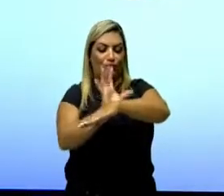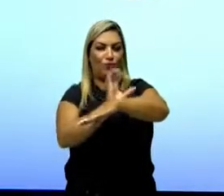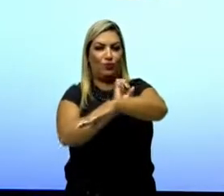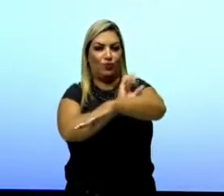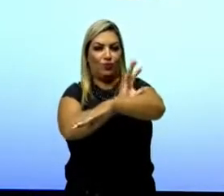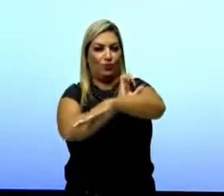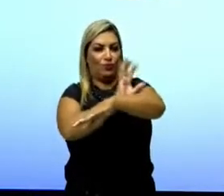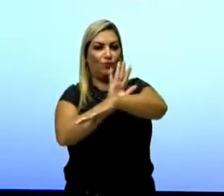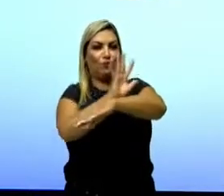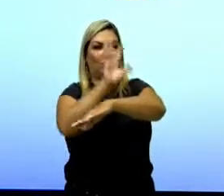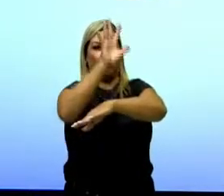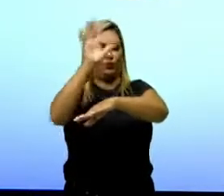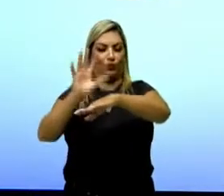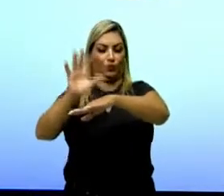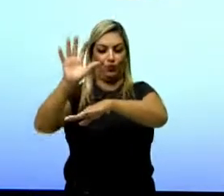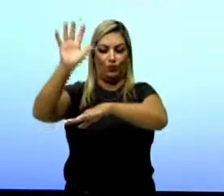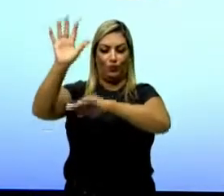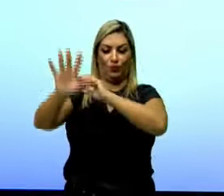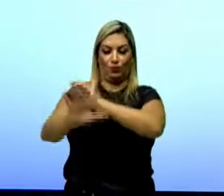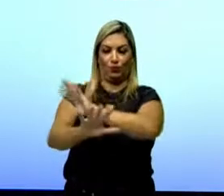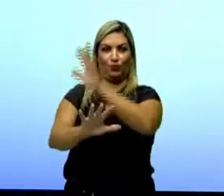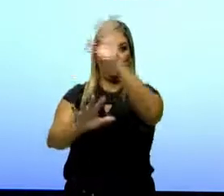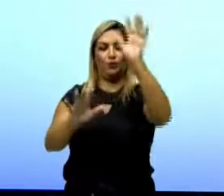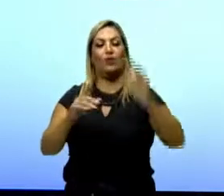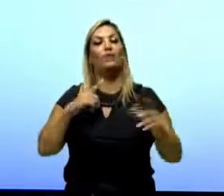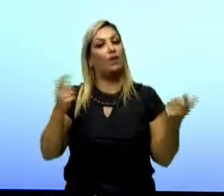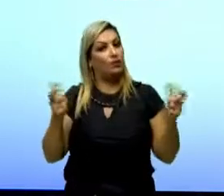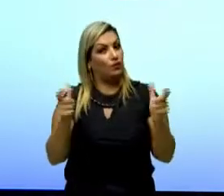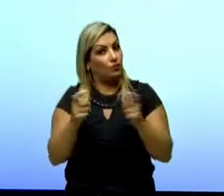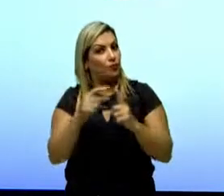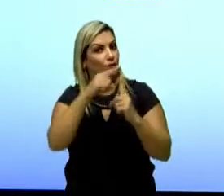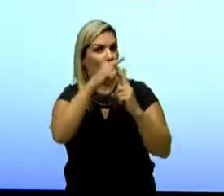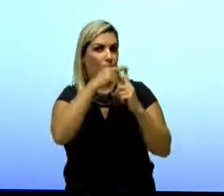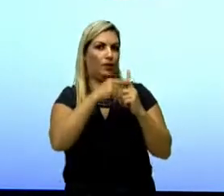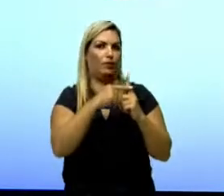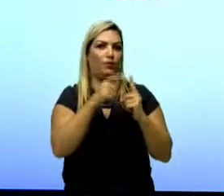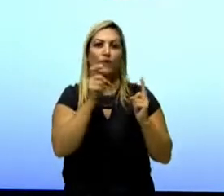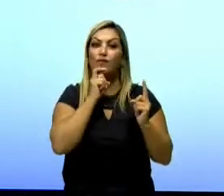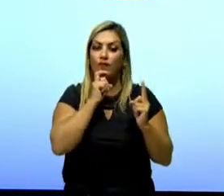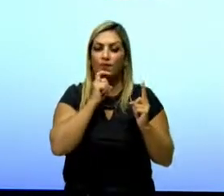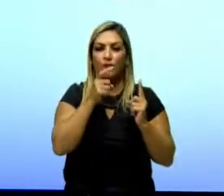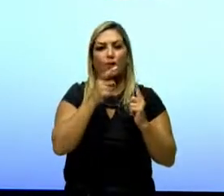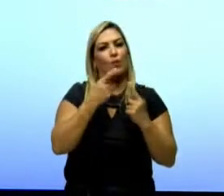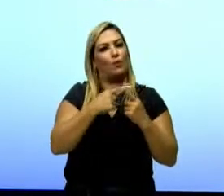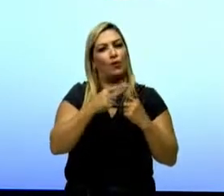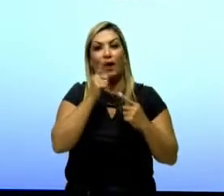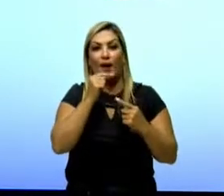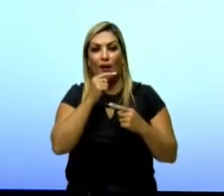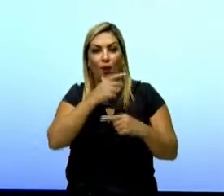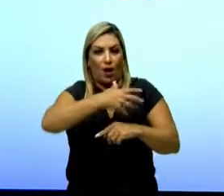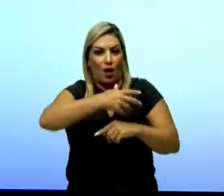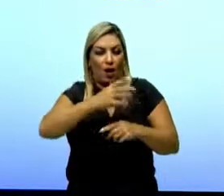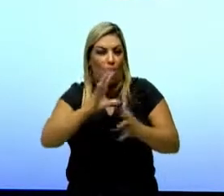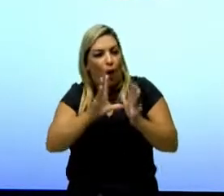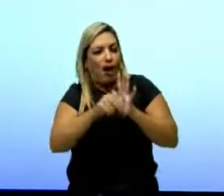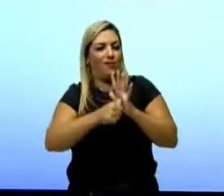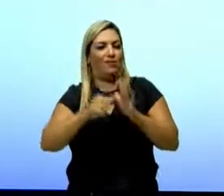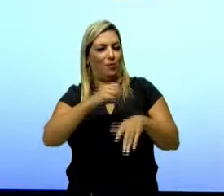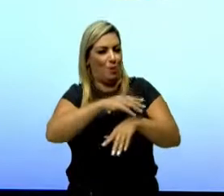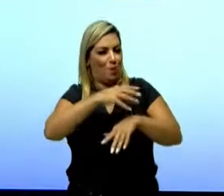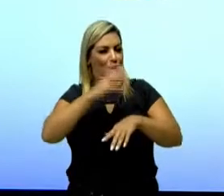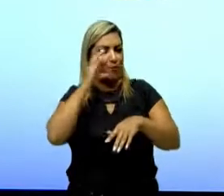líquido evaporar, você vai ter uma diminuição da sua temperatura porque aquela água roubou o calor que estava ali no local.